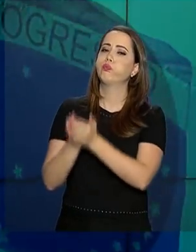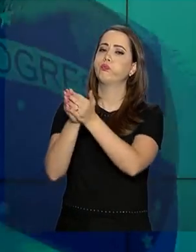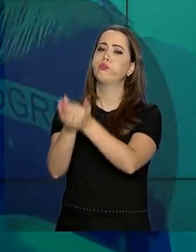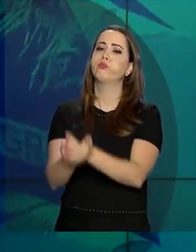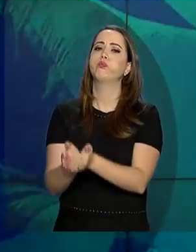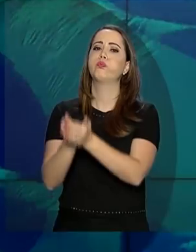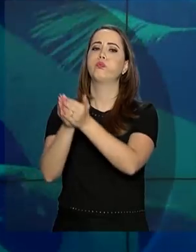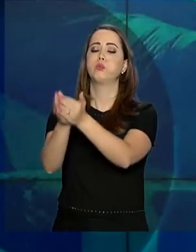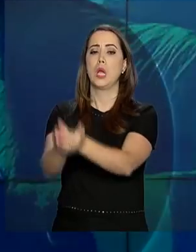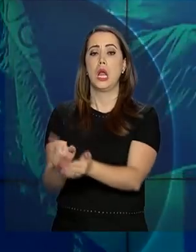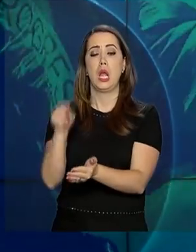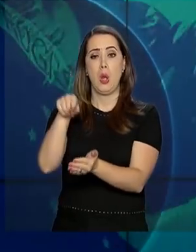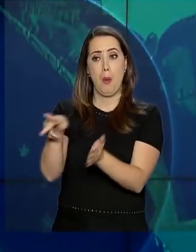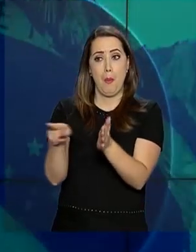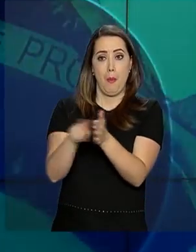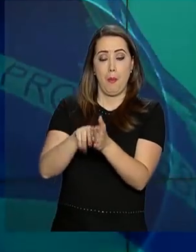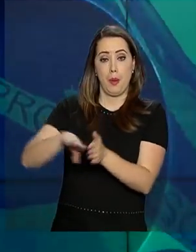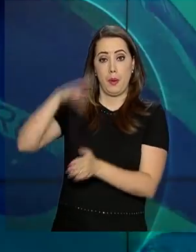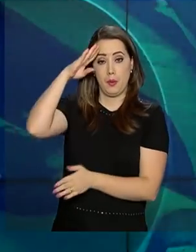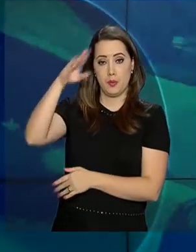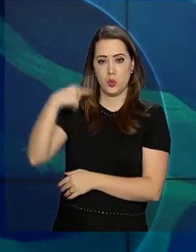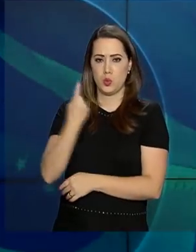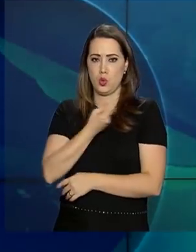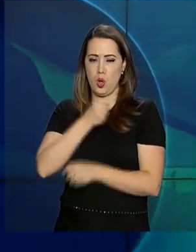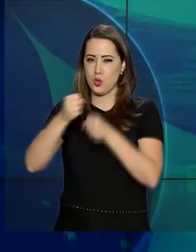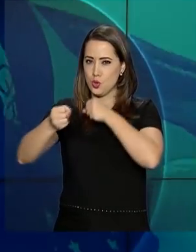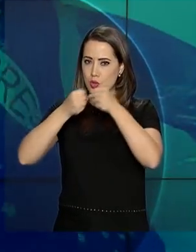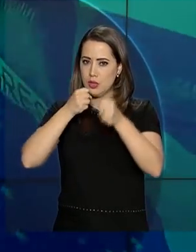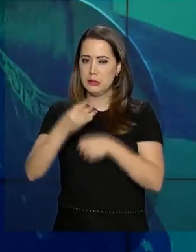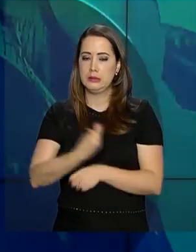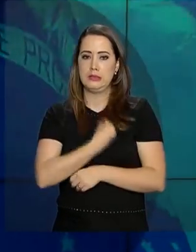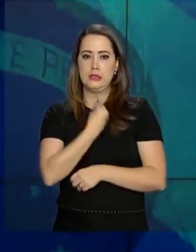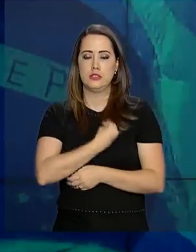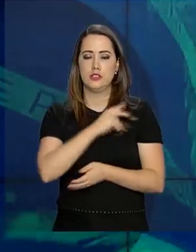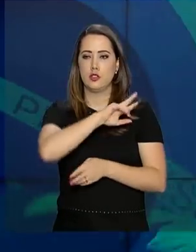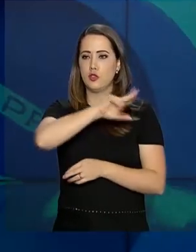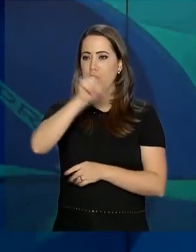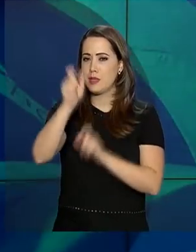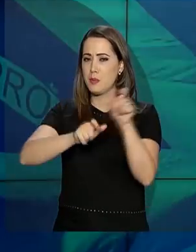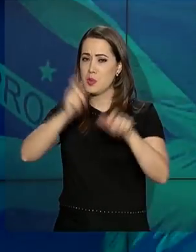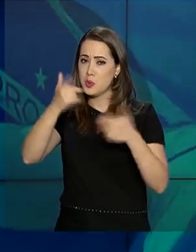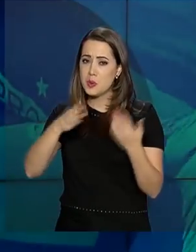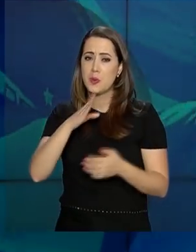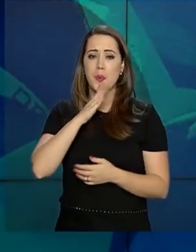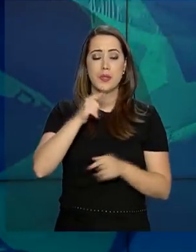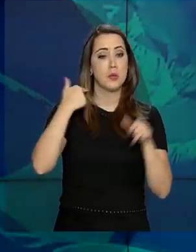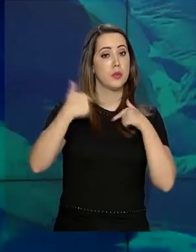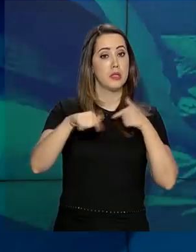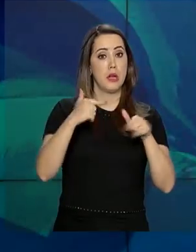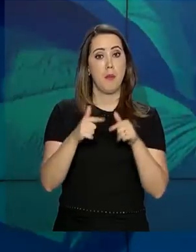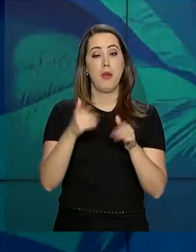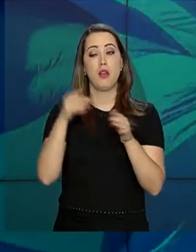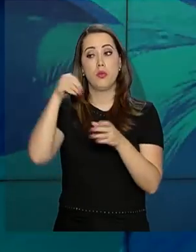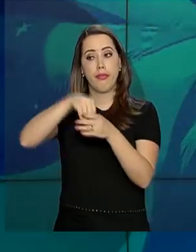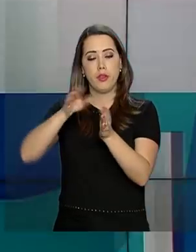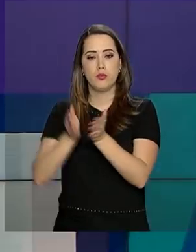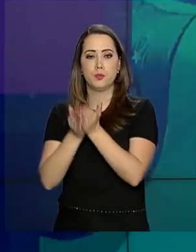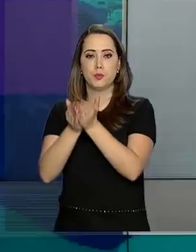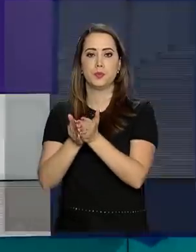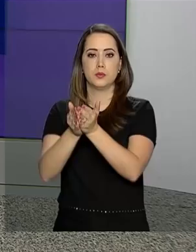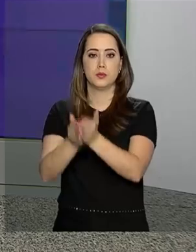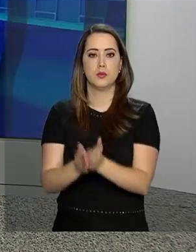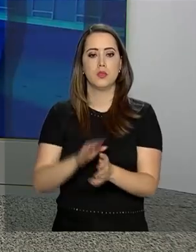Almirante Maximiliano, nossos jornalistas conviveram com os tripulantes e conheceram o trabalho na embarcação.